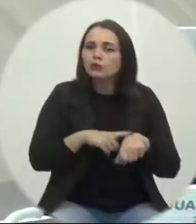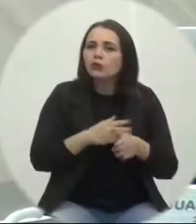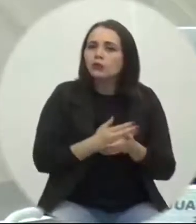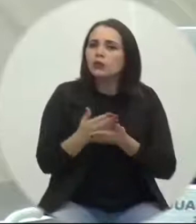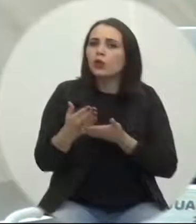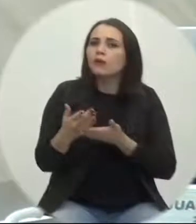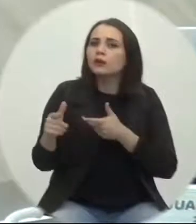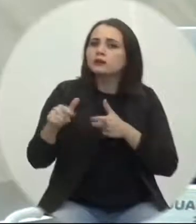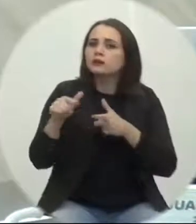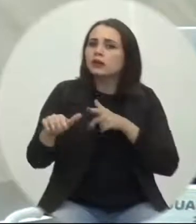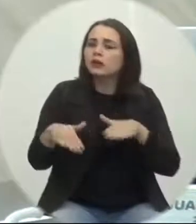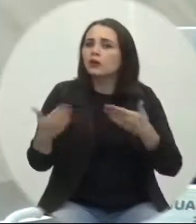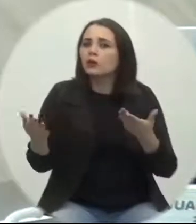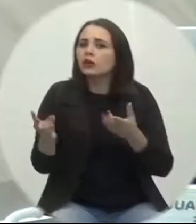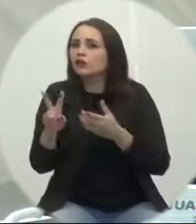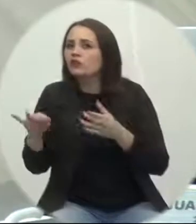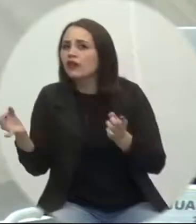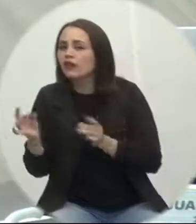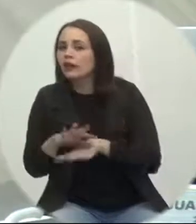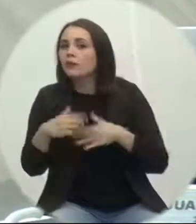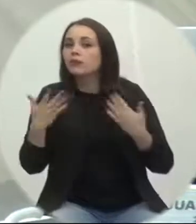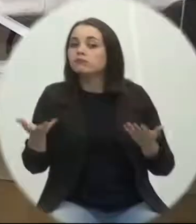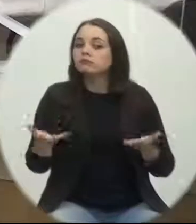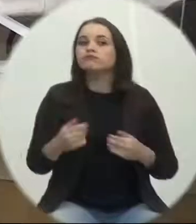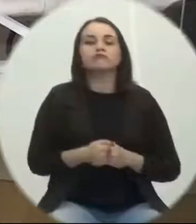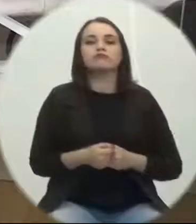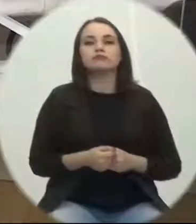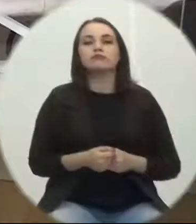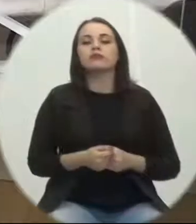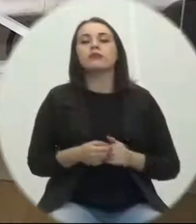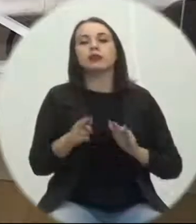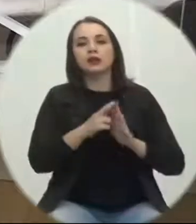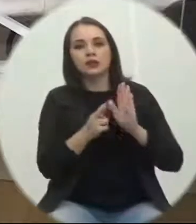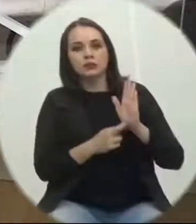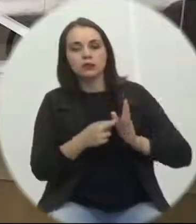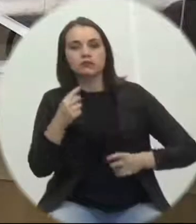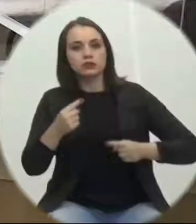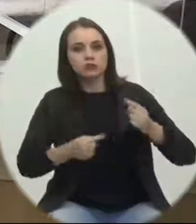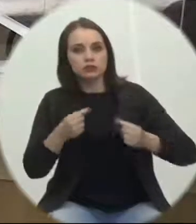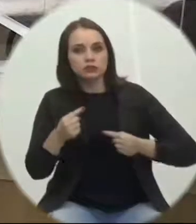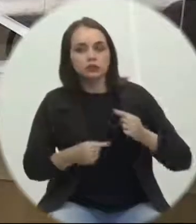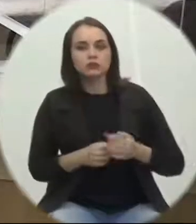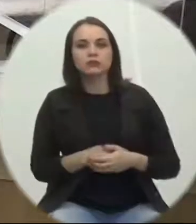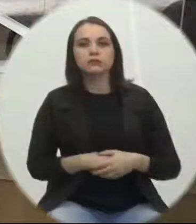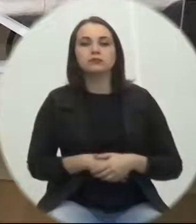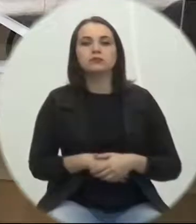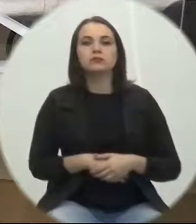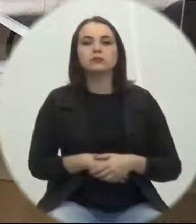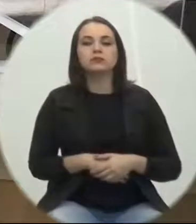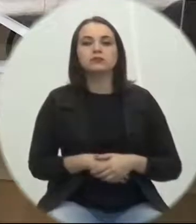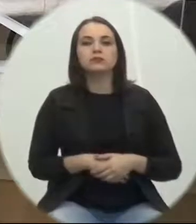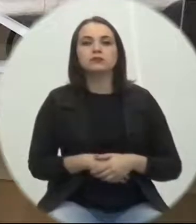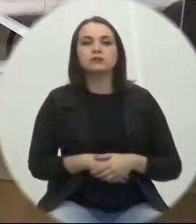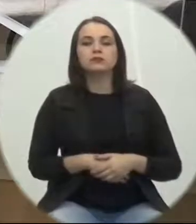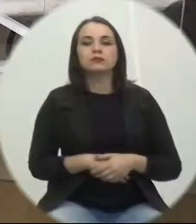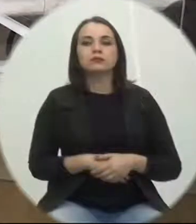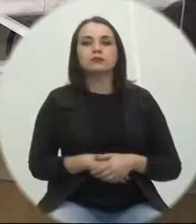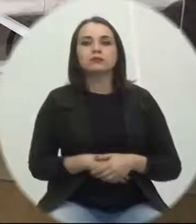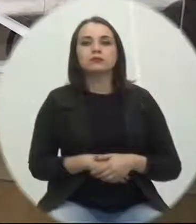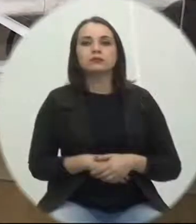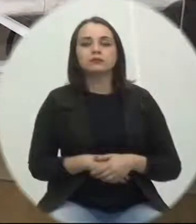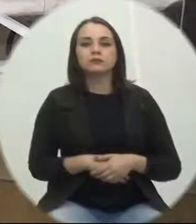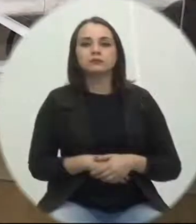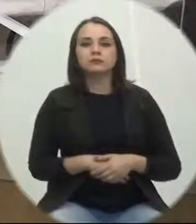conclusão total do parque? O requerimento está em discussão. Gostaria de discutir, senhor presidente. a palavra, vereador Paulo Ferrarese.